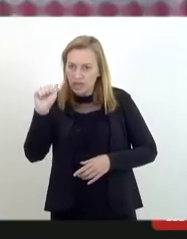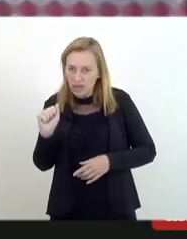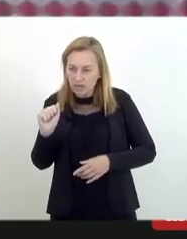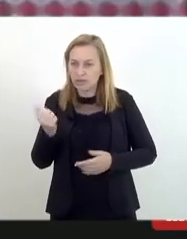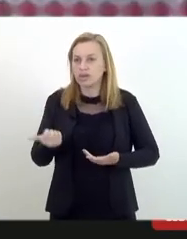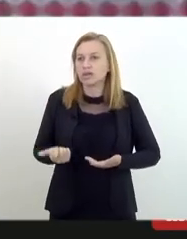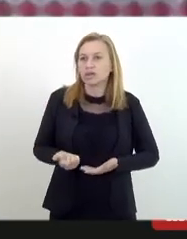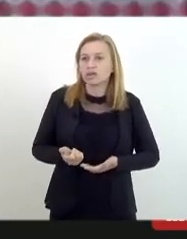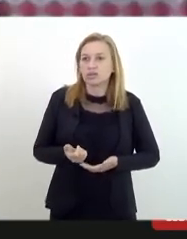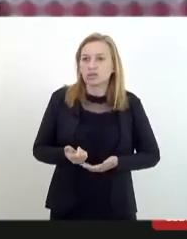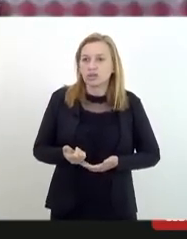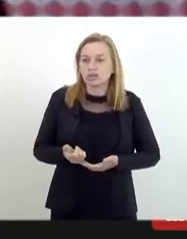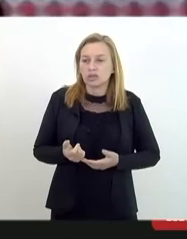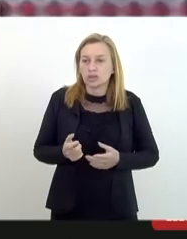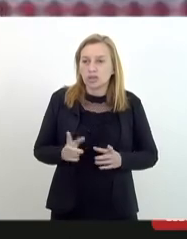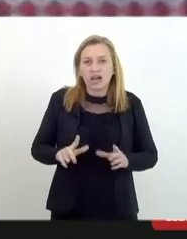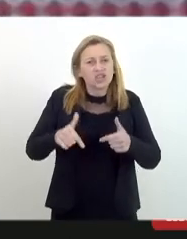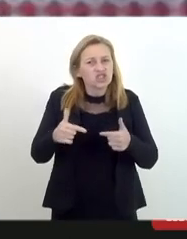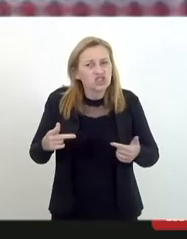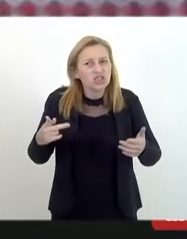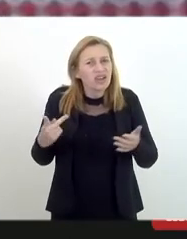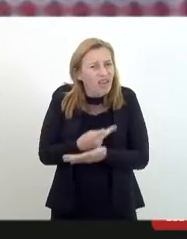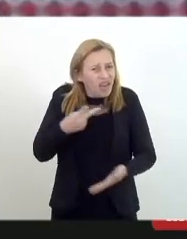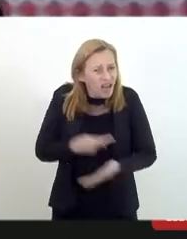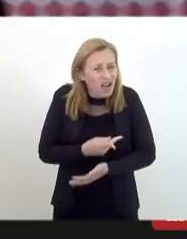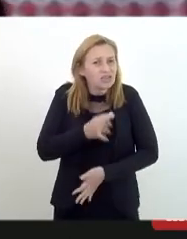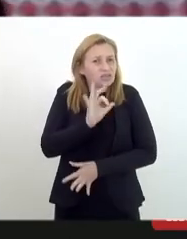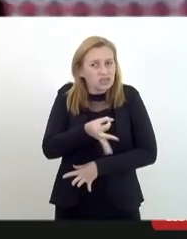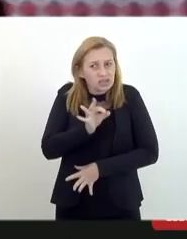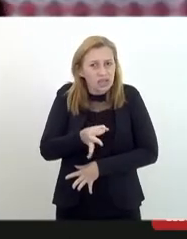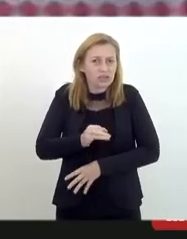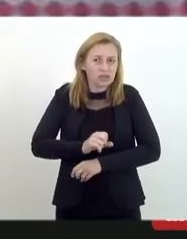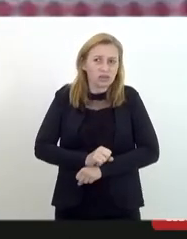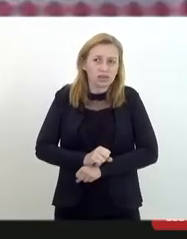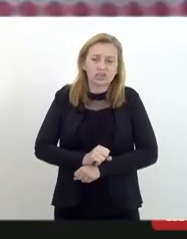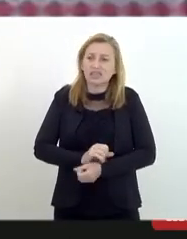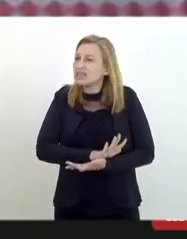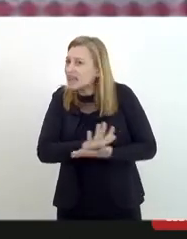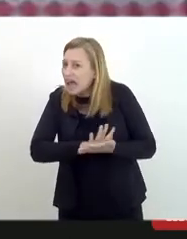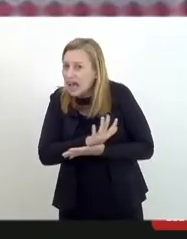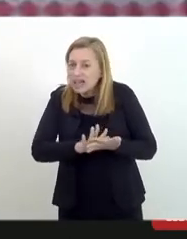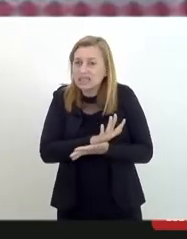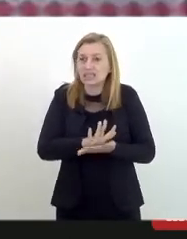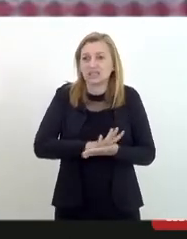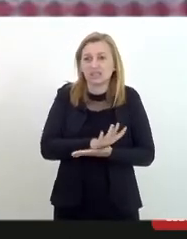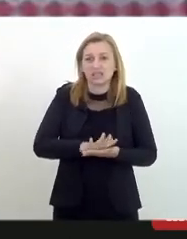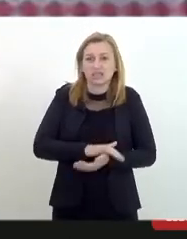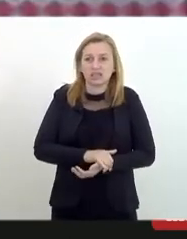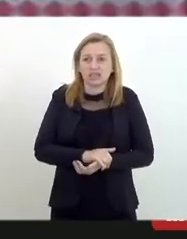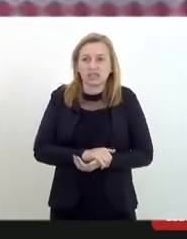atitudes criminosas de fato porque nada disso encontra eco